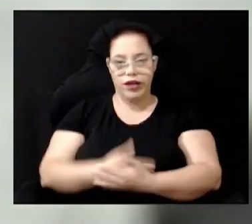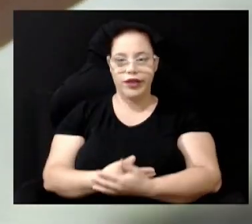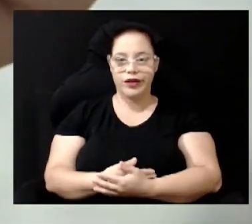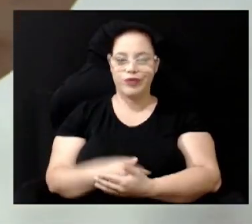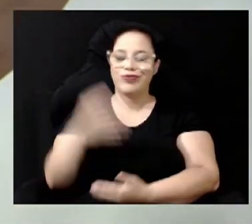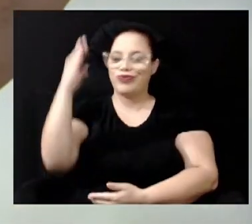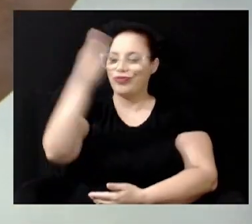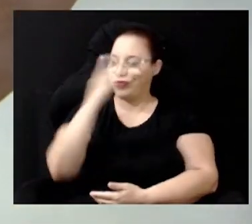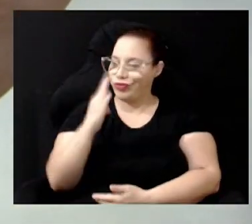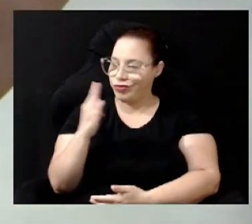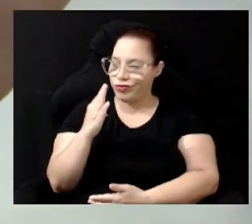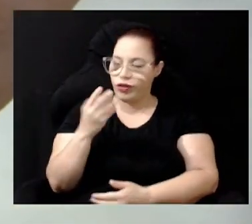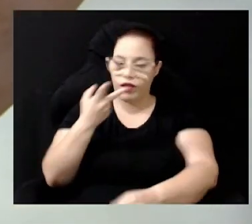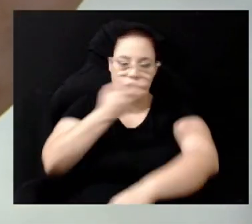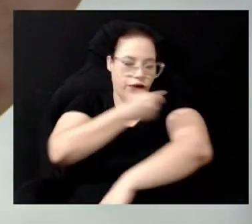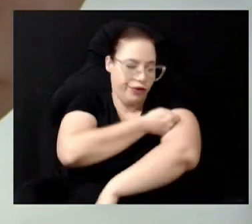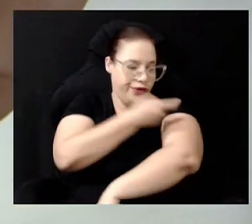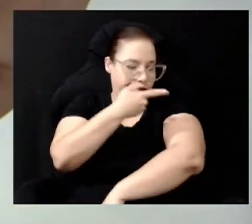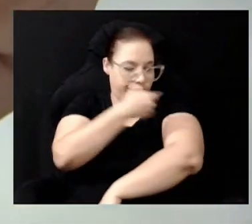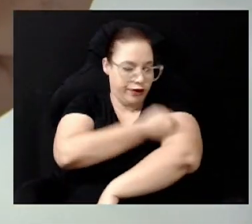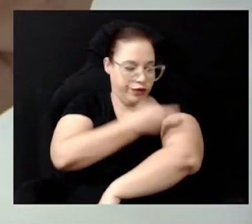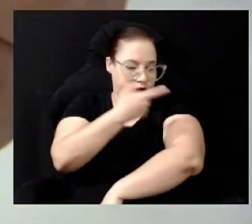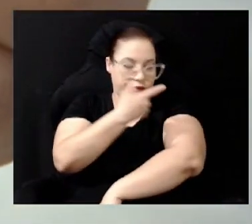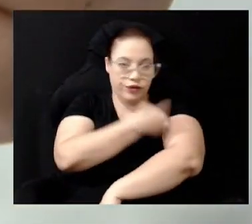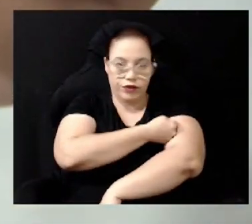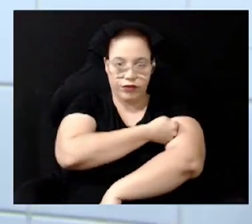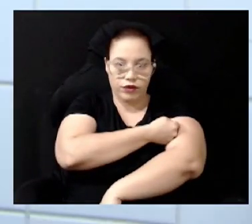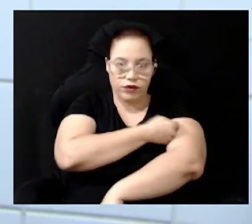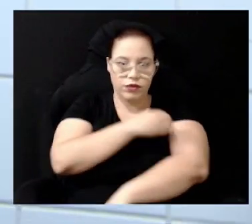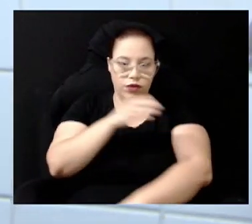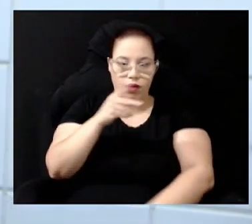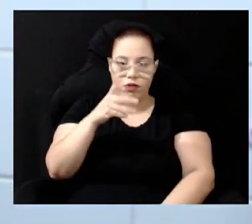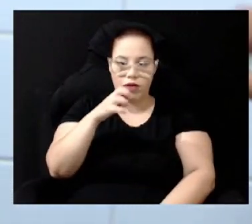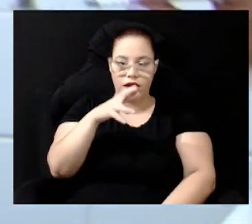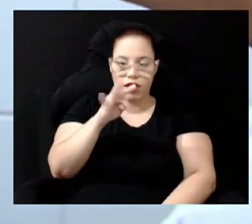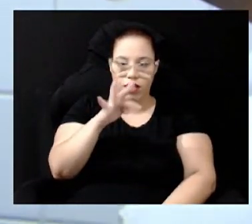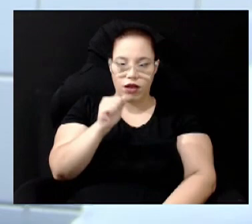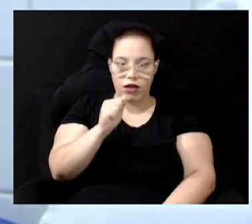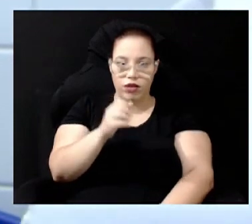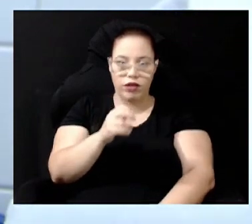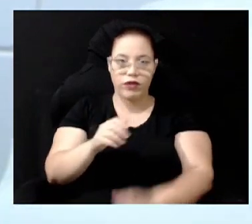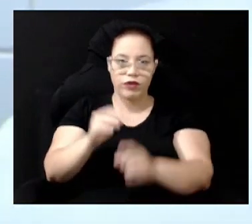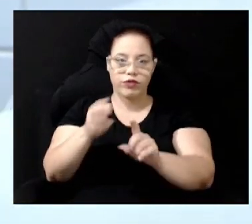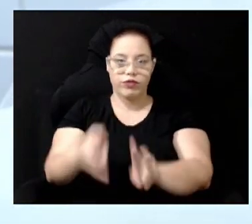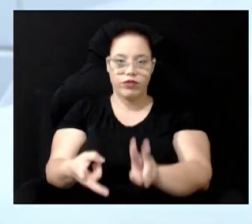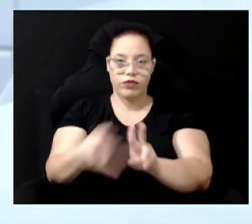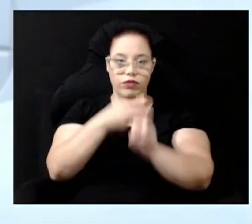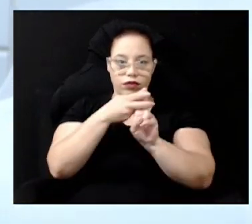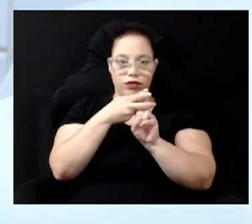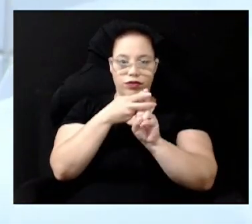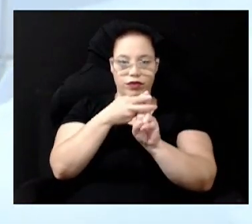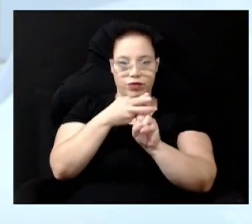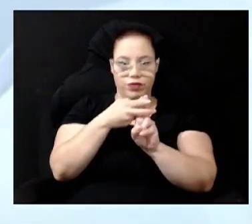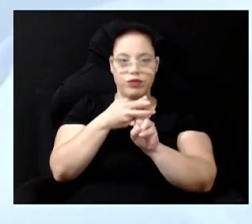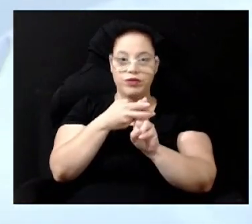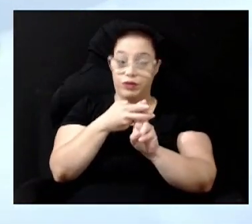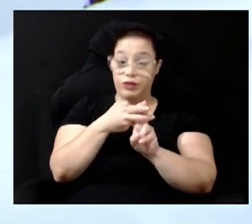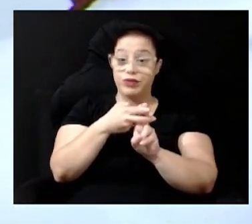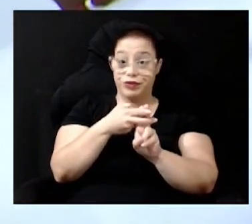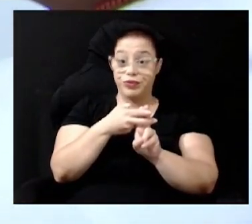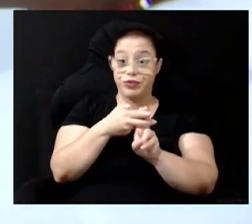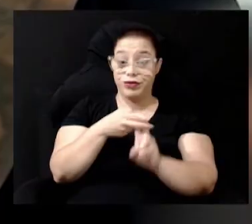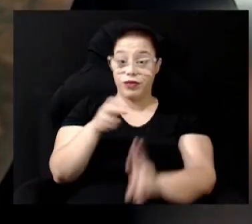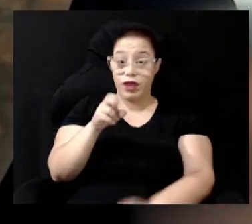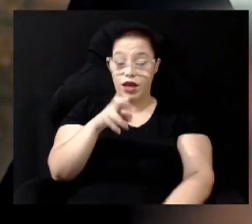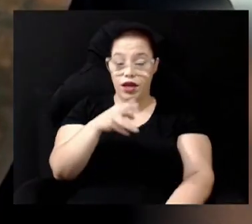imunização ocorre com a aplicação da pentavalente disponível no Sistema Único de Saúde, o SUS e hexavalente ofertada na